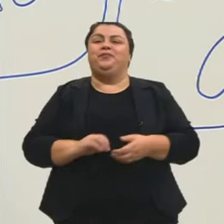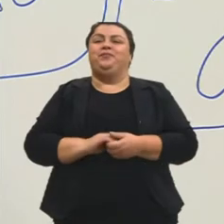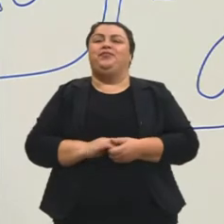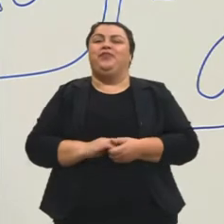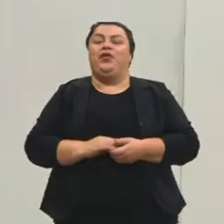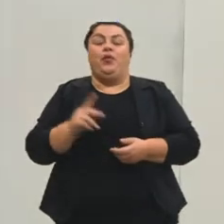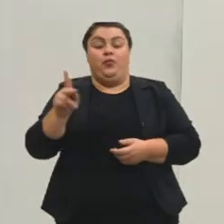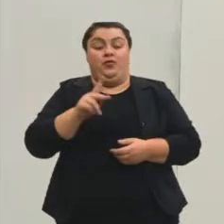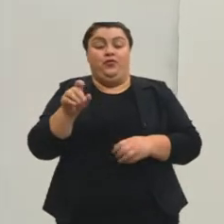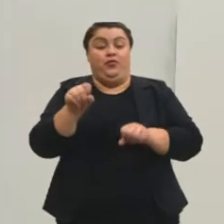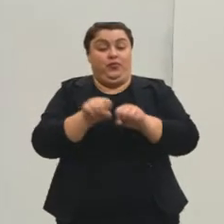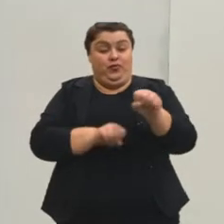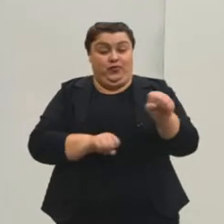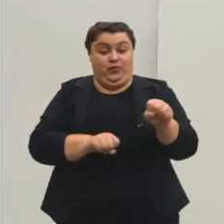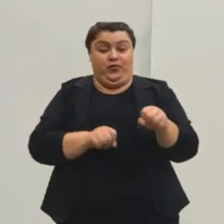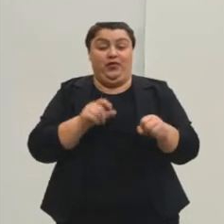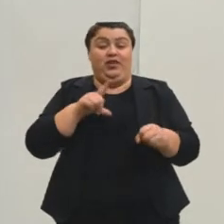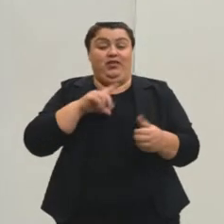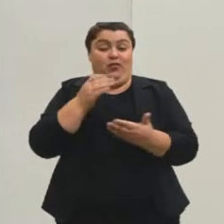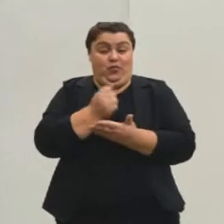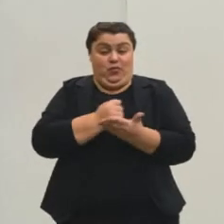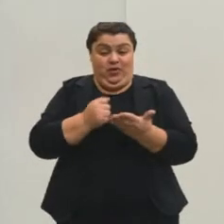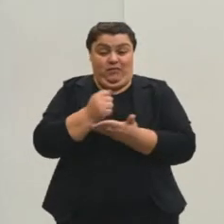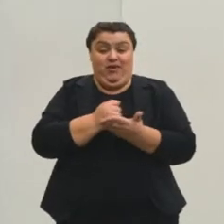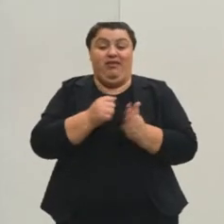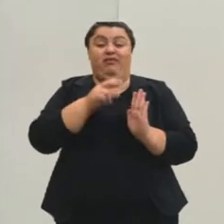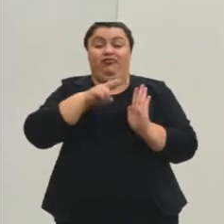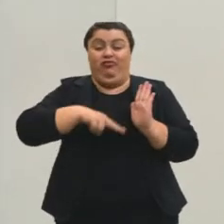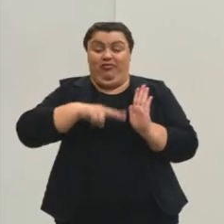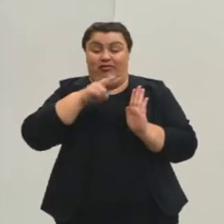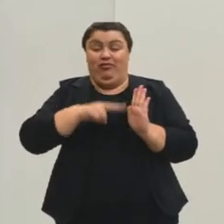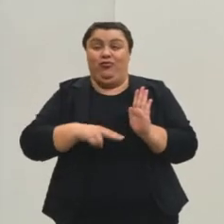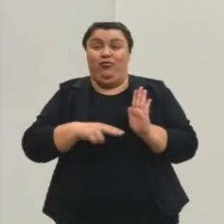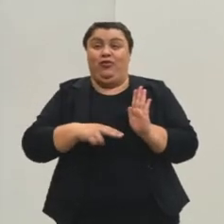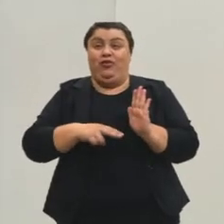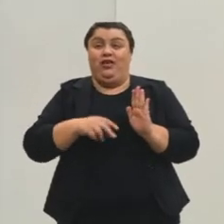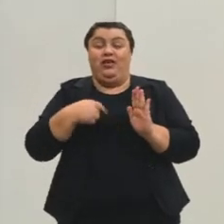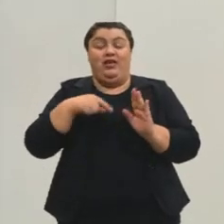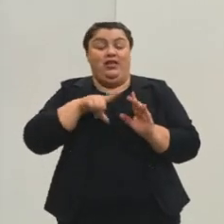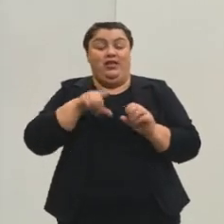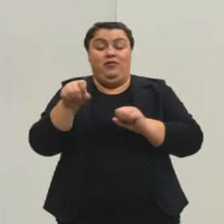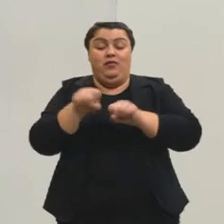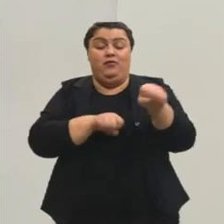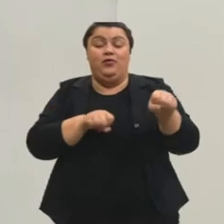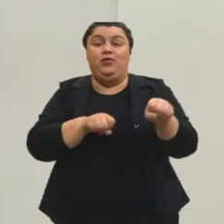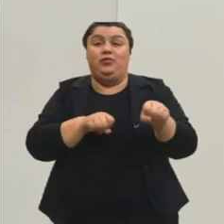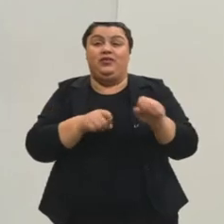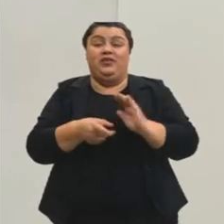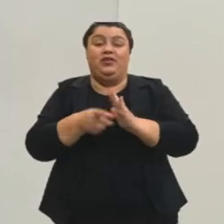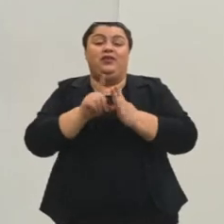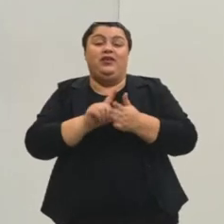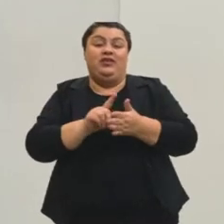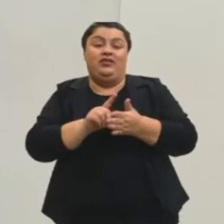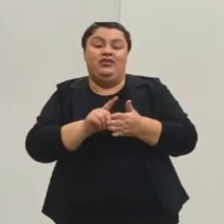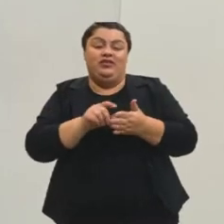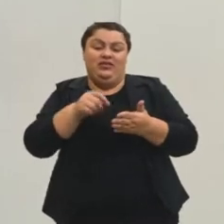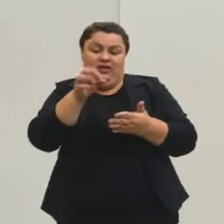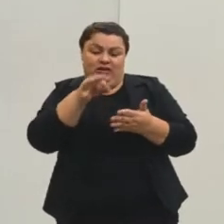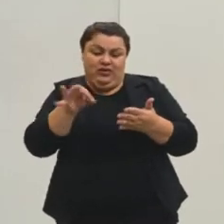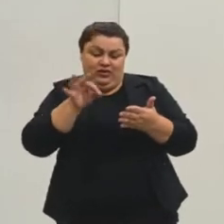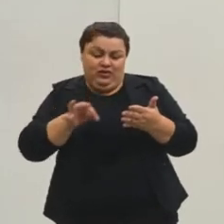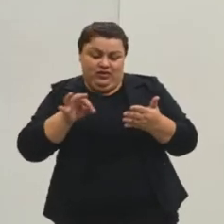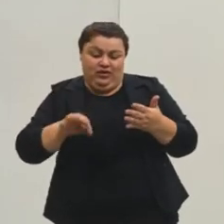formado, ele tem uma base de leitura, ele teve uma formação antes de corrigir essa prova,